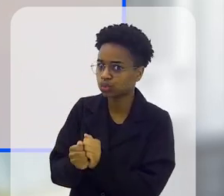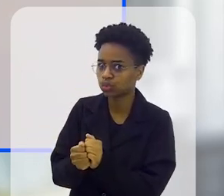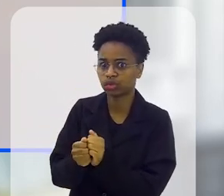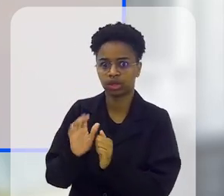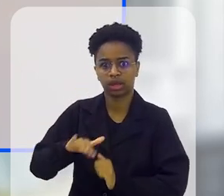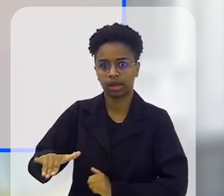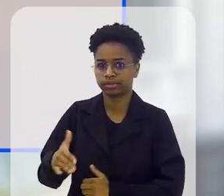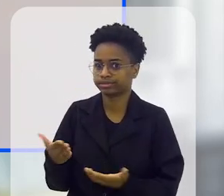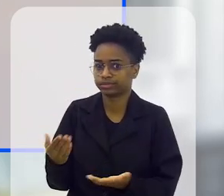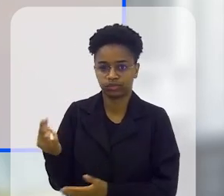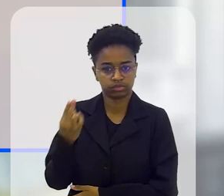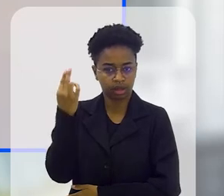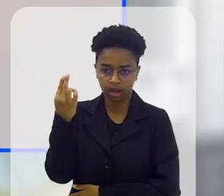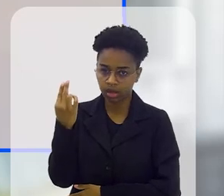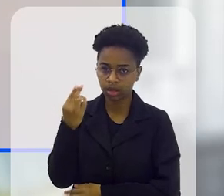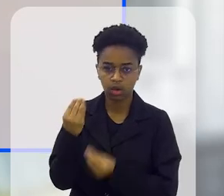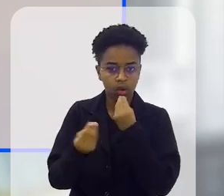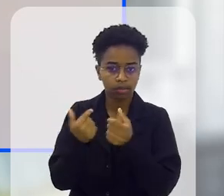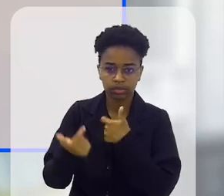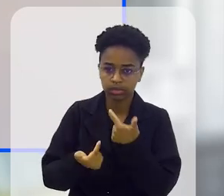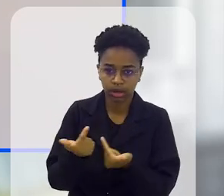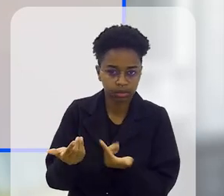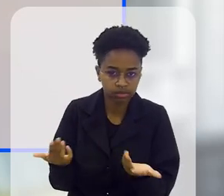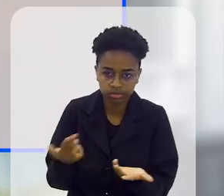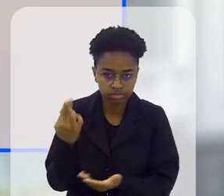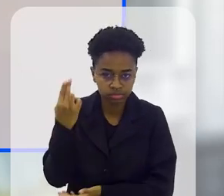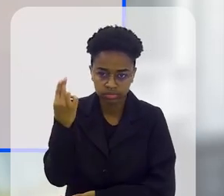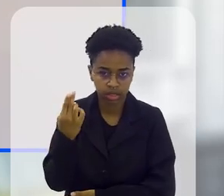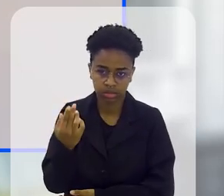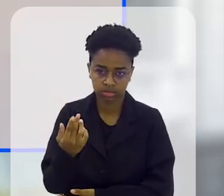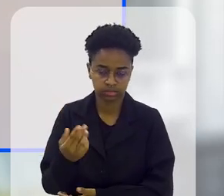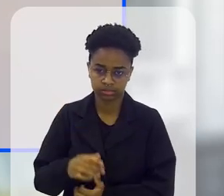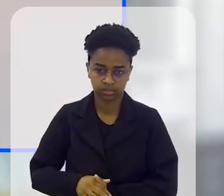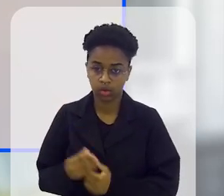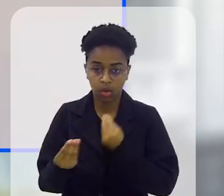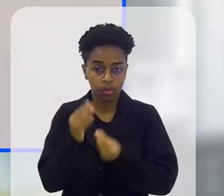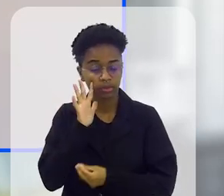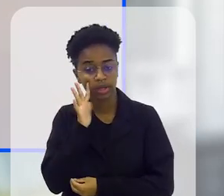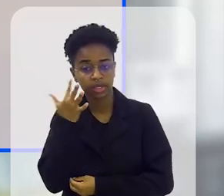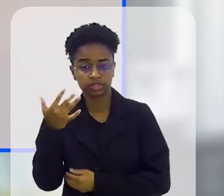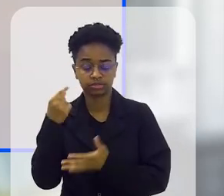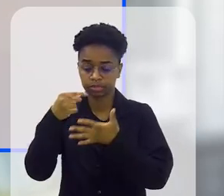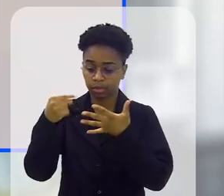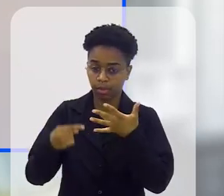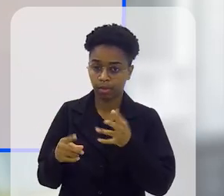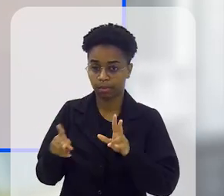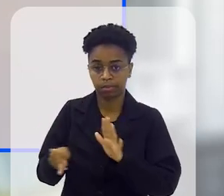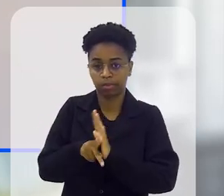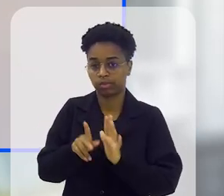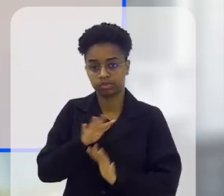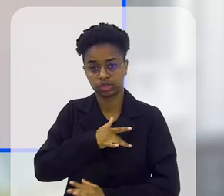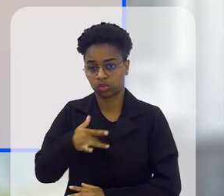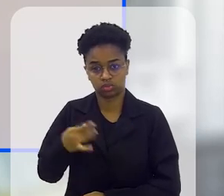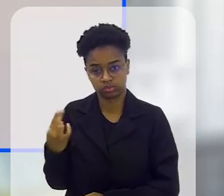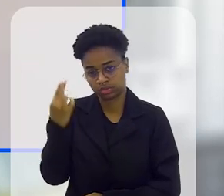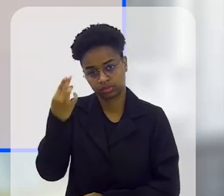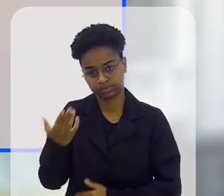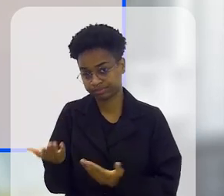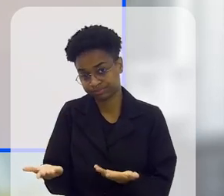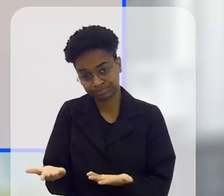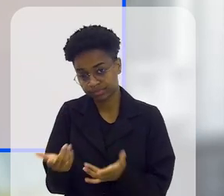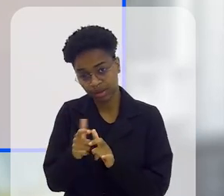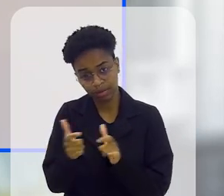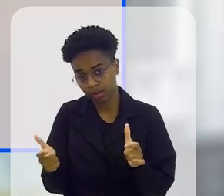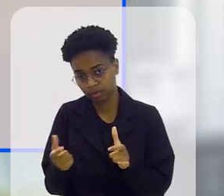criança, sistematicamente não tem como você trabalhar e resolver as questões de saúde do filho, não tem como,